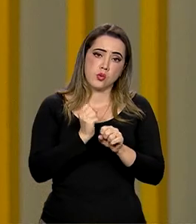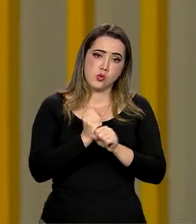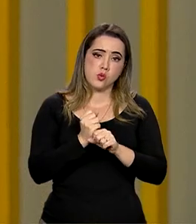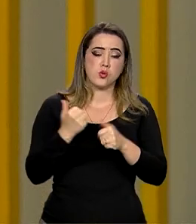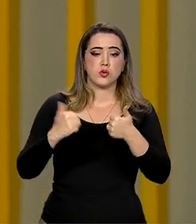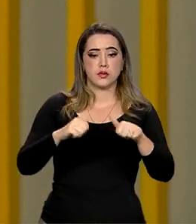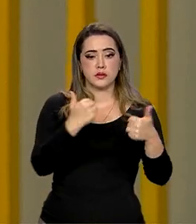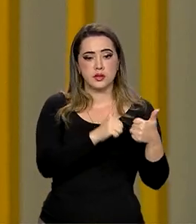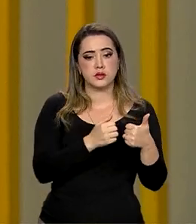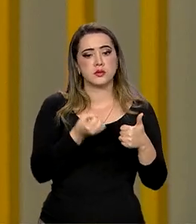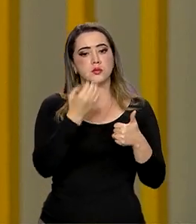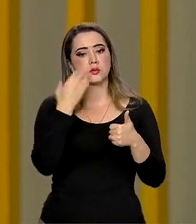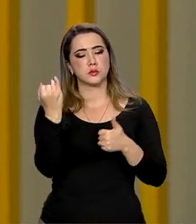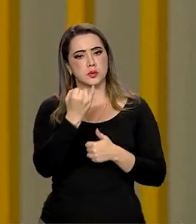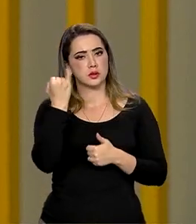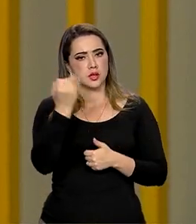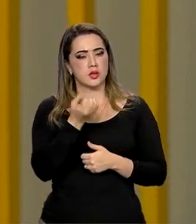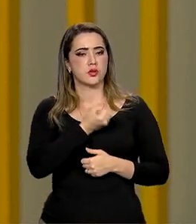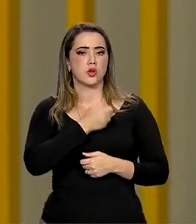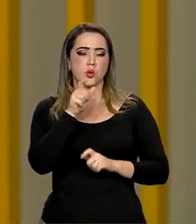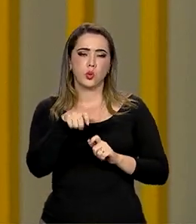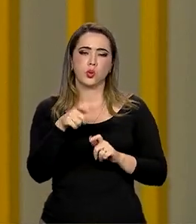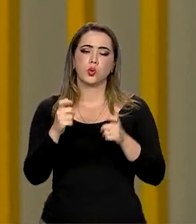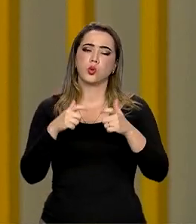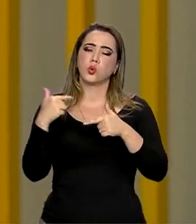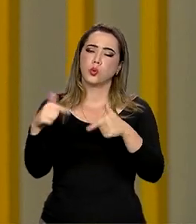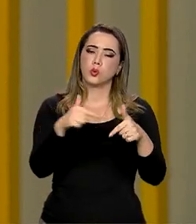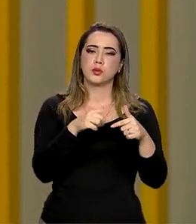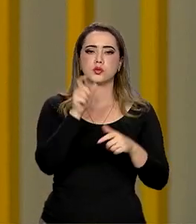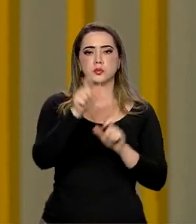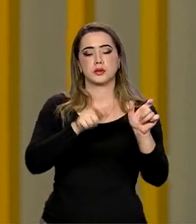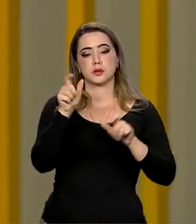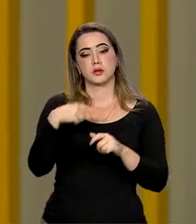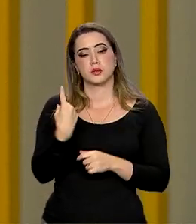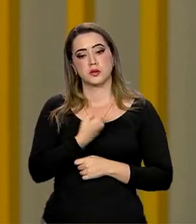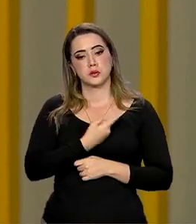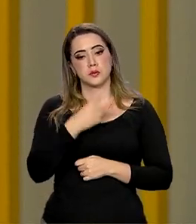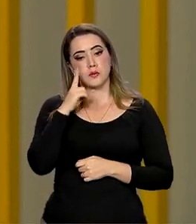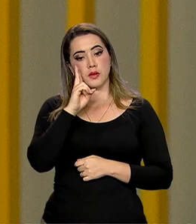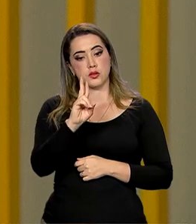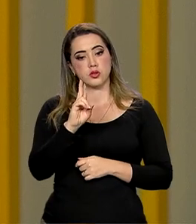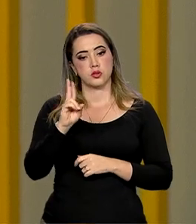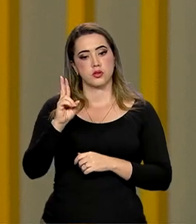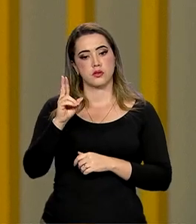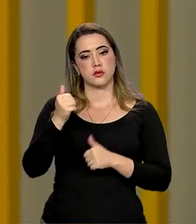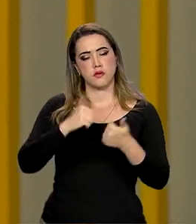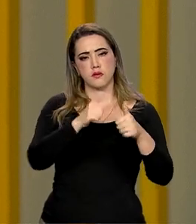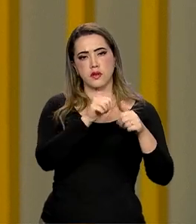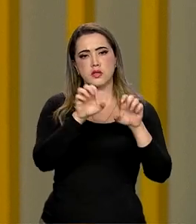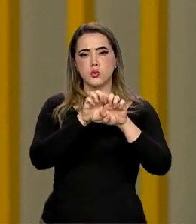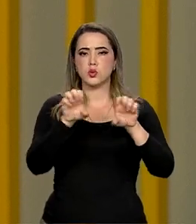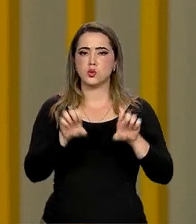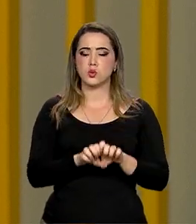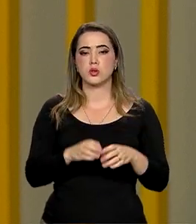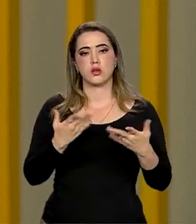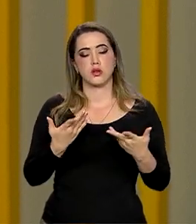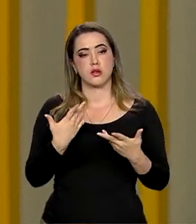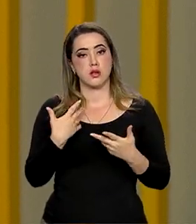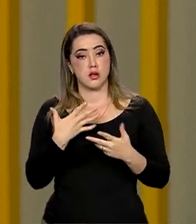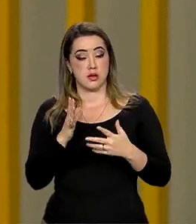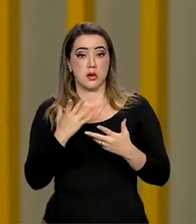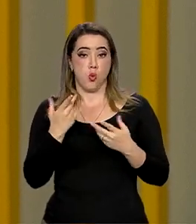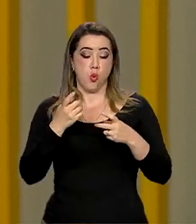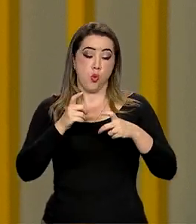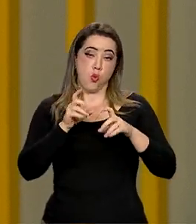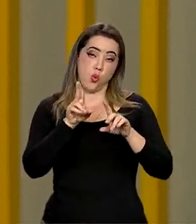benefícios são analisados ainda por servidores. E nós temos nos focados em algumas medidas estruturantes. A automação, uma